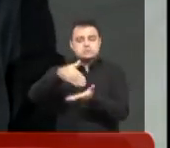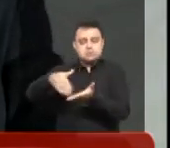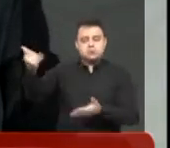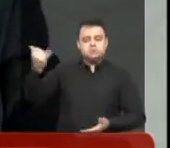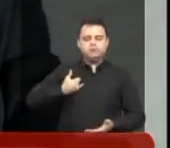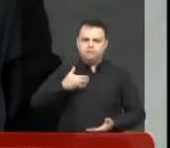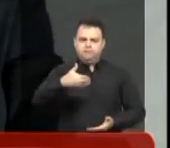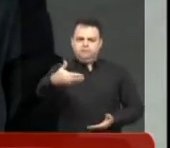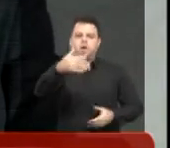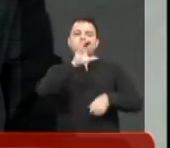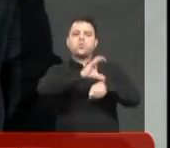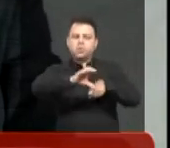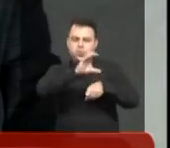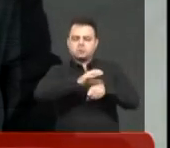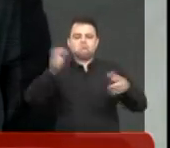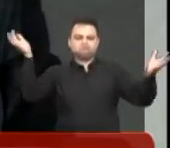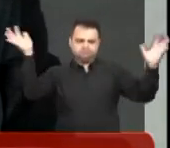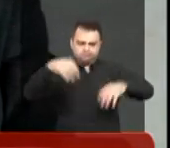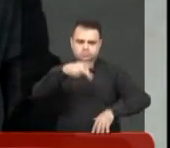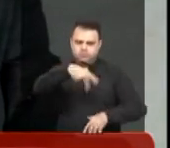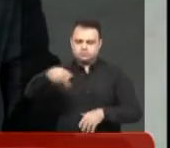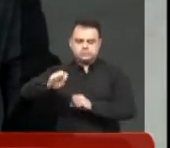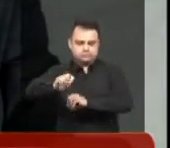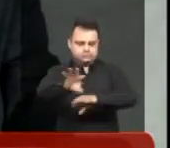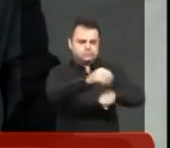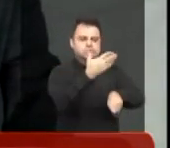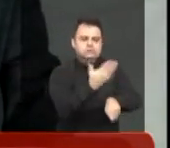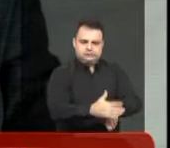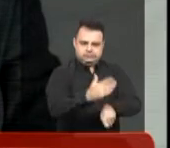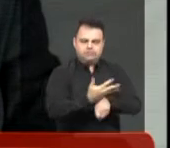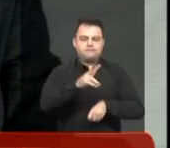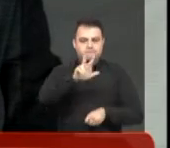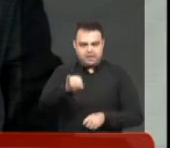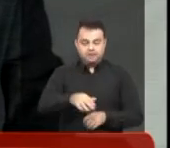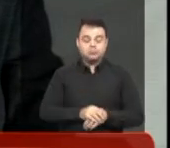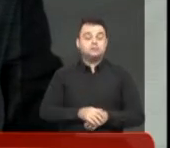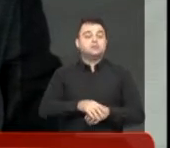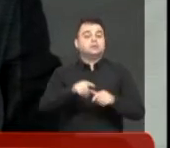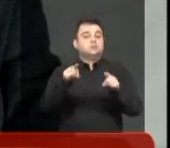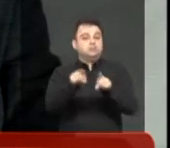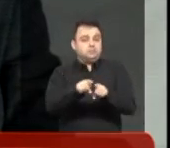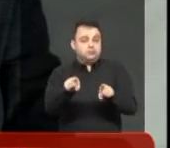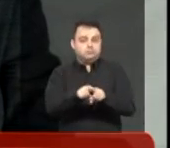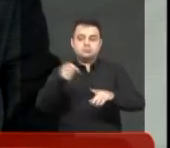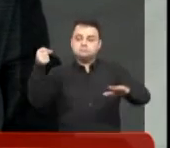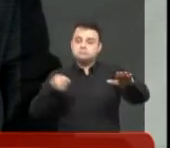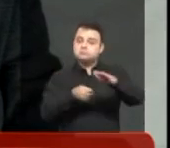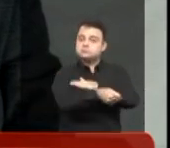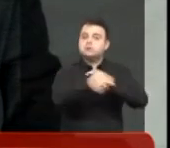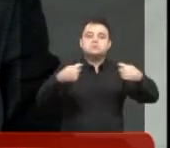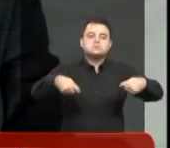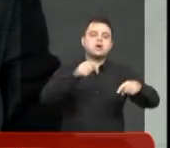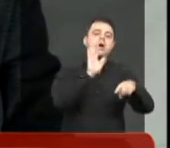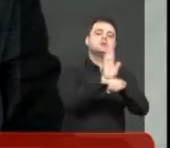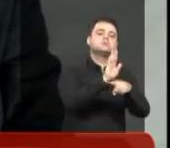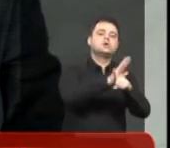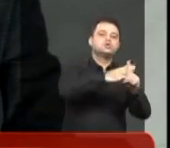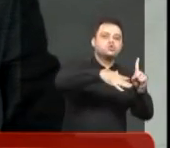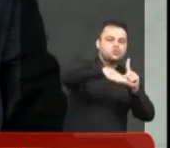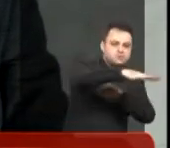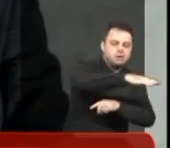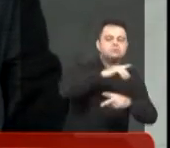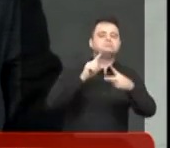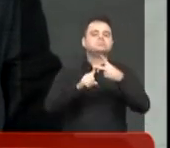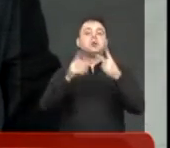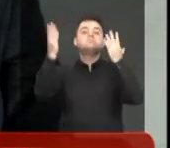e a secretária falou que isso seria providenciado. Assim como foi cobrada também a contratação de psicólogos e assistentes